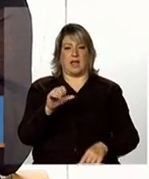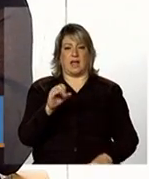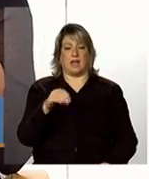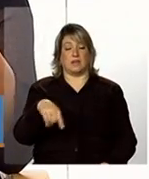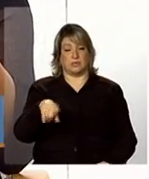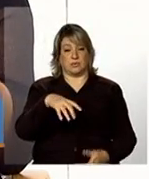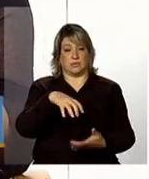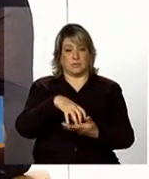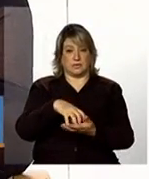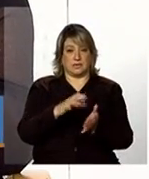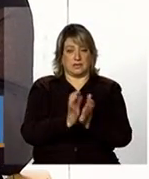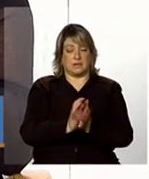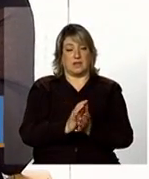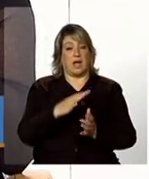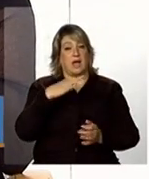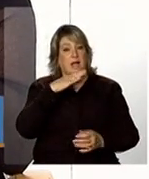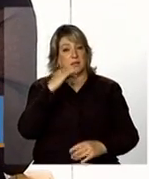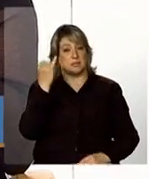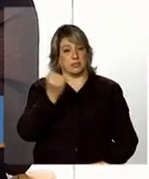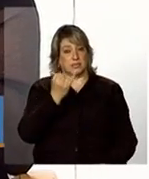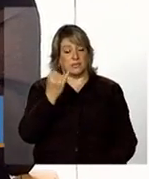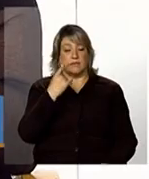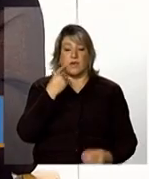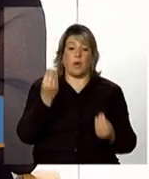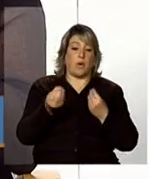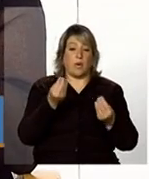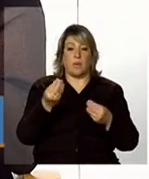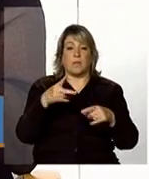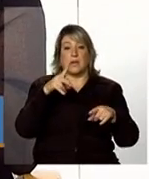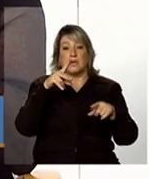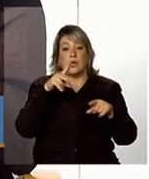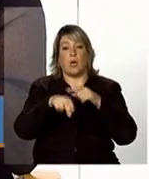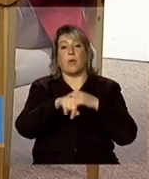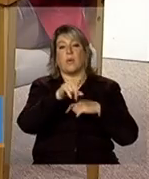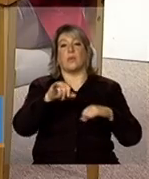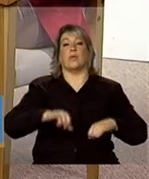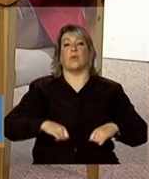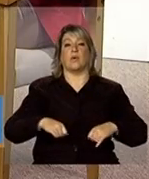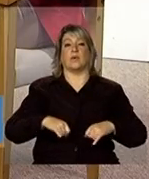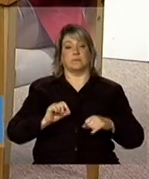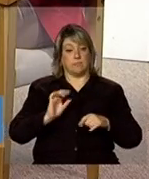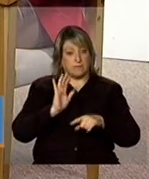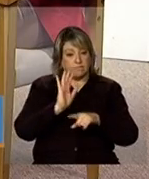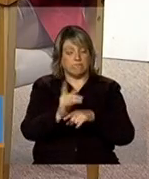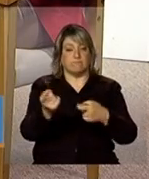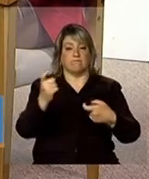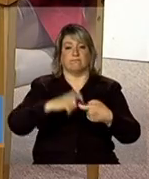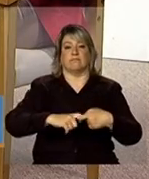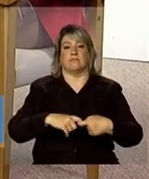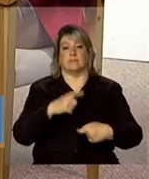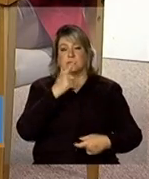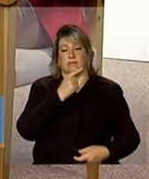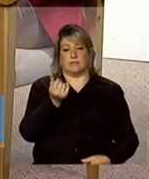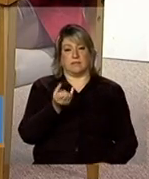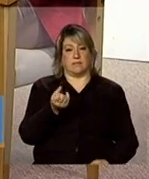pertinente interromper os efeitos então basicamente essa a responsabilidade da Secretaria de